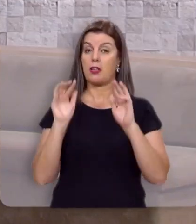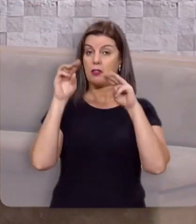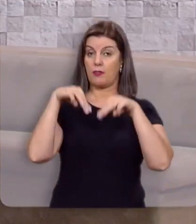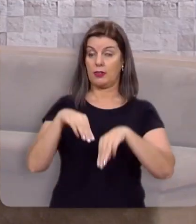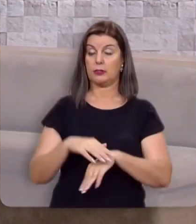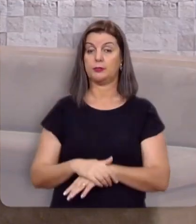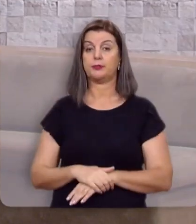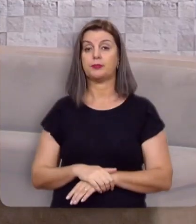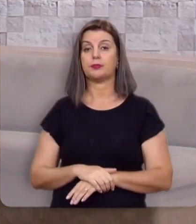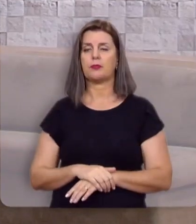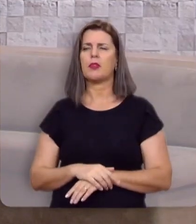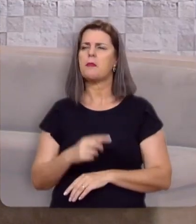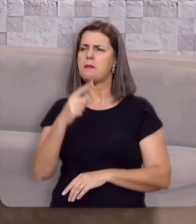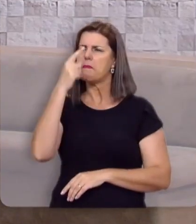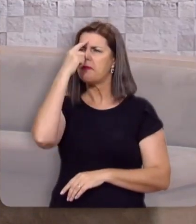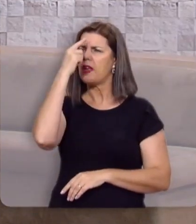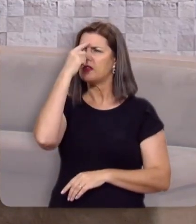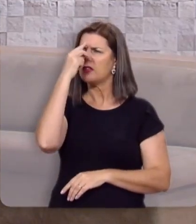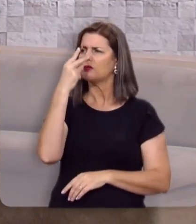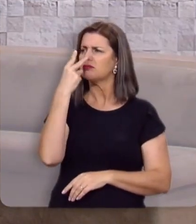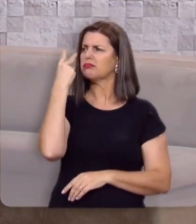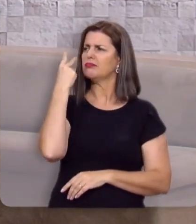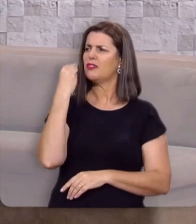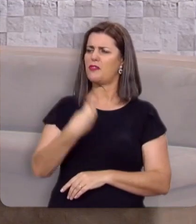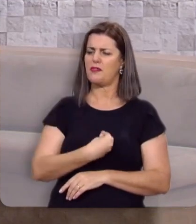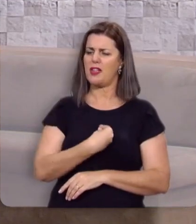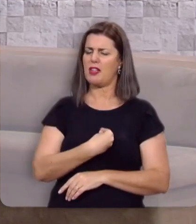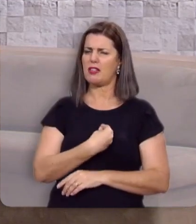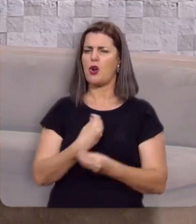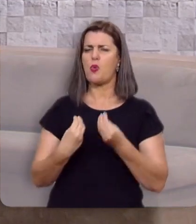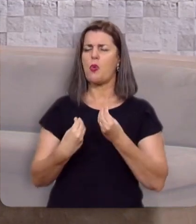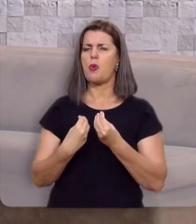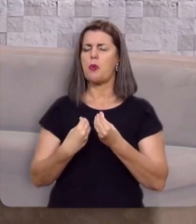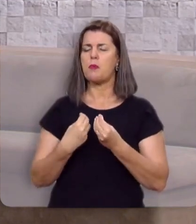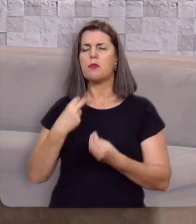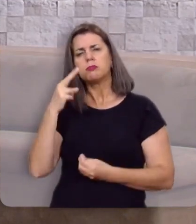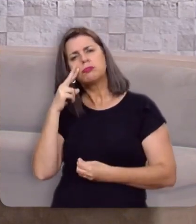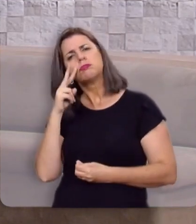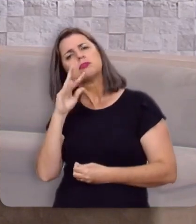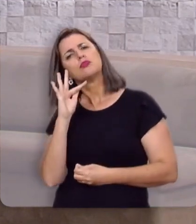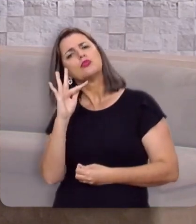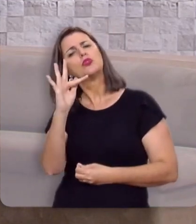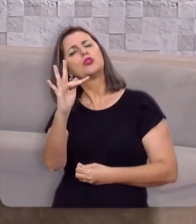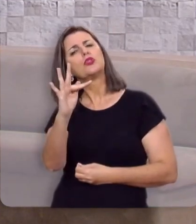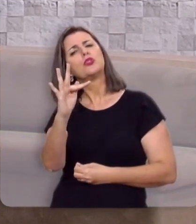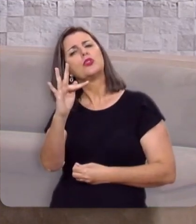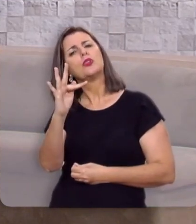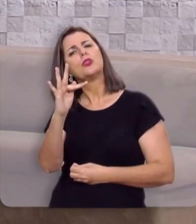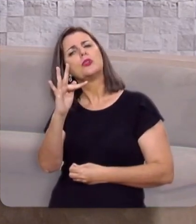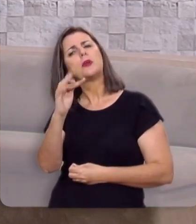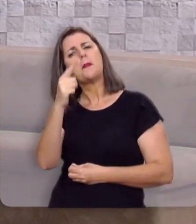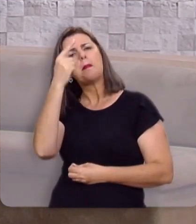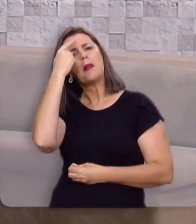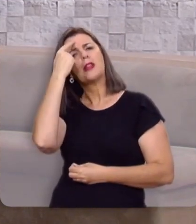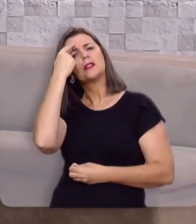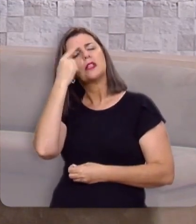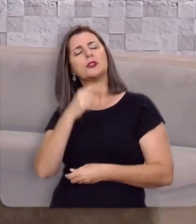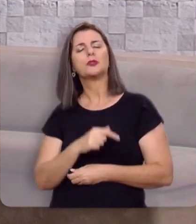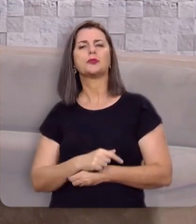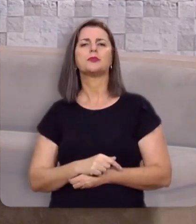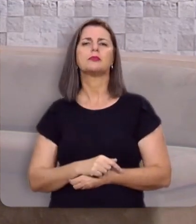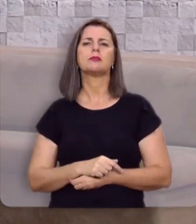finalmente, neste balanço final da vida, Paulo vai olhar para frente, com a visão do farol alto,